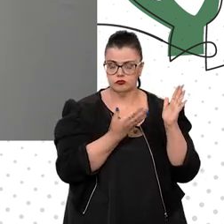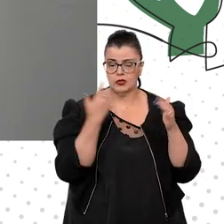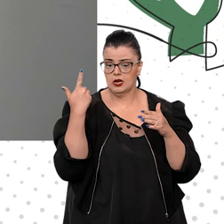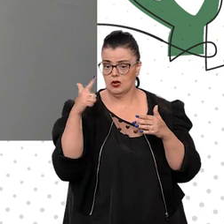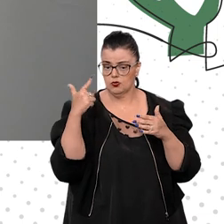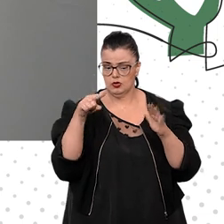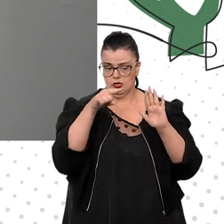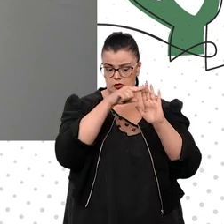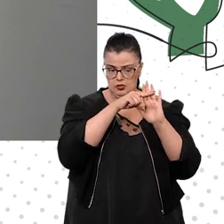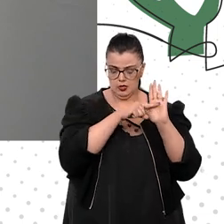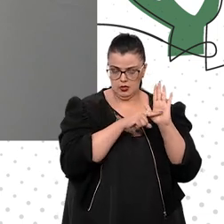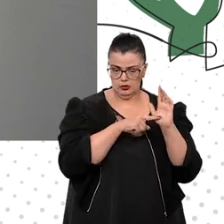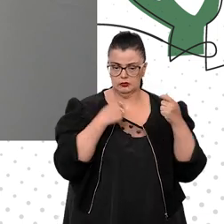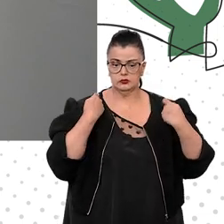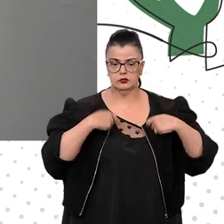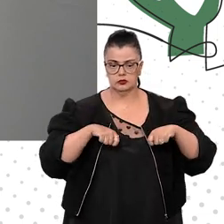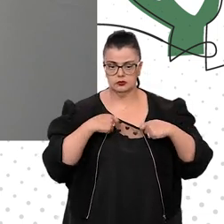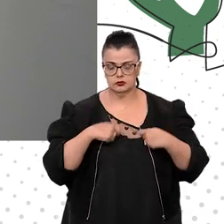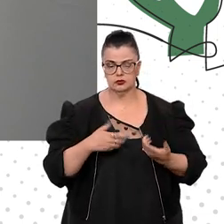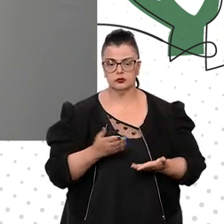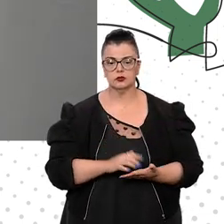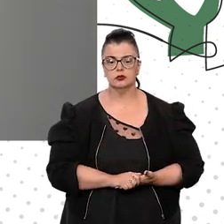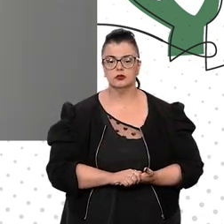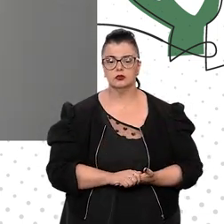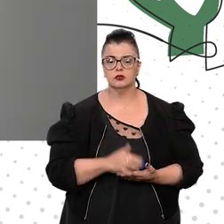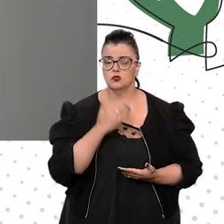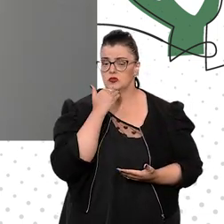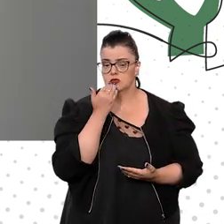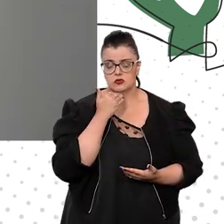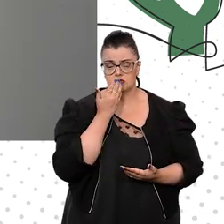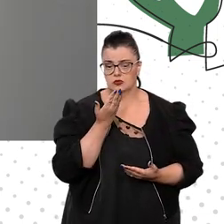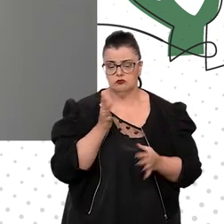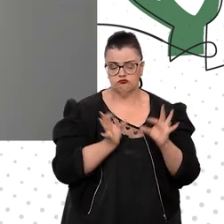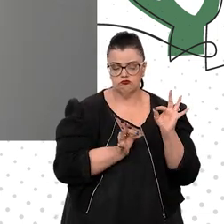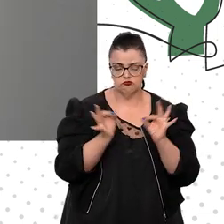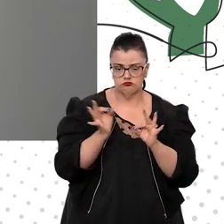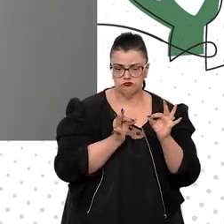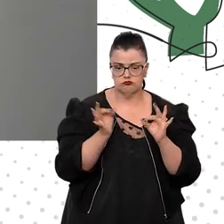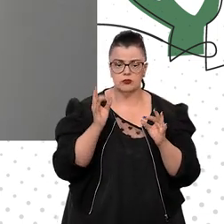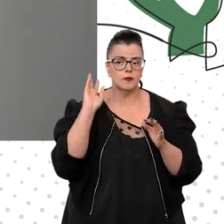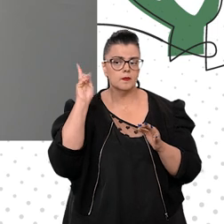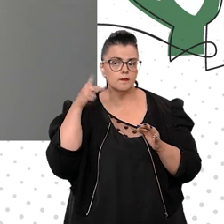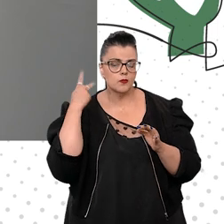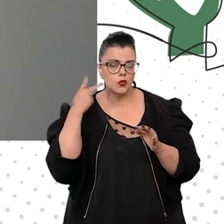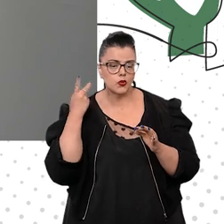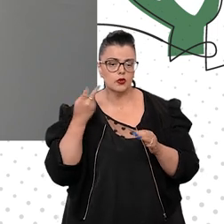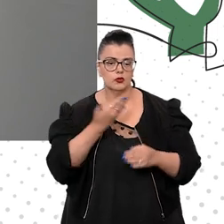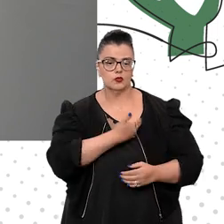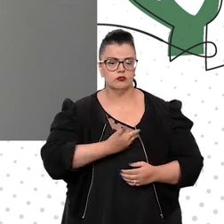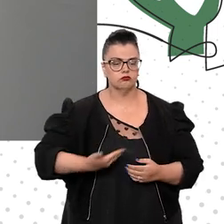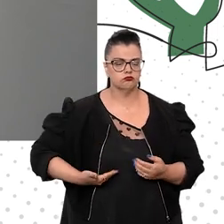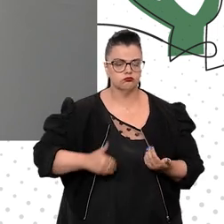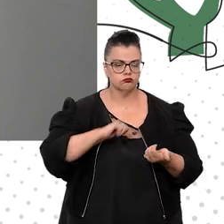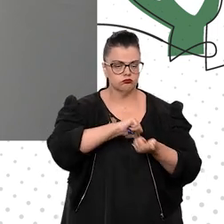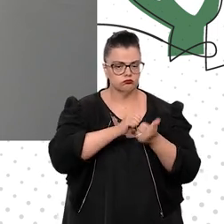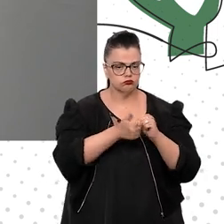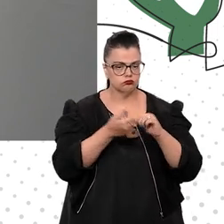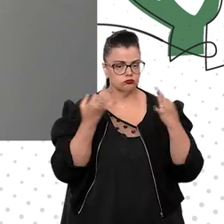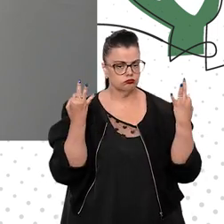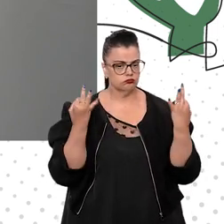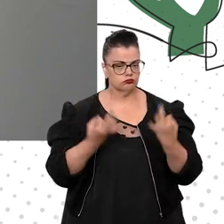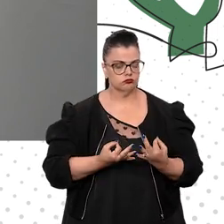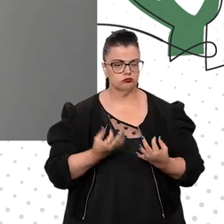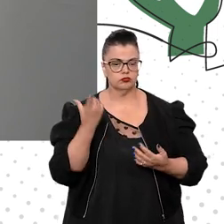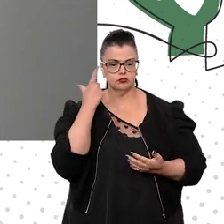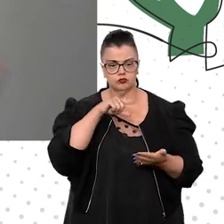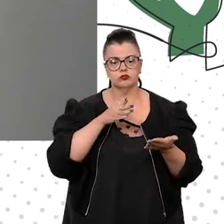dados necessários para bem formular políticas públicas adequadas para que se